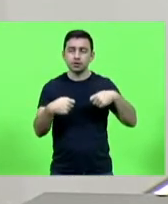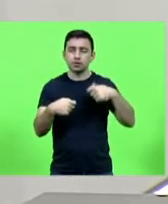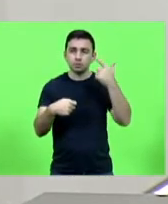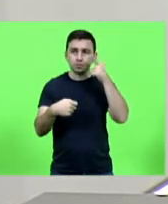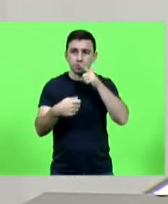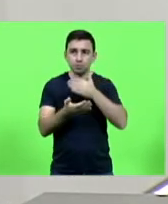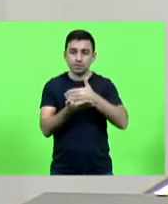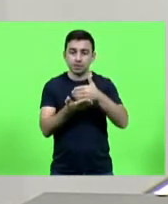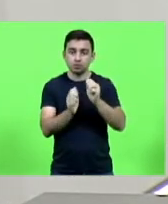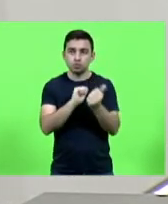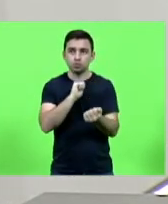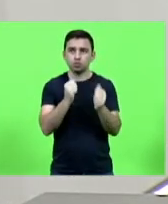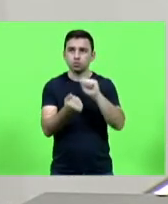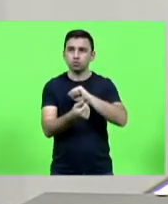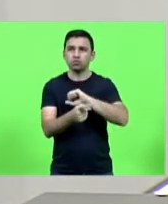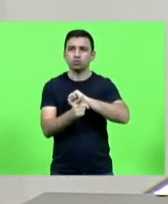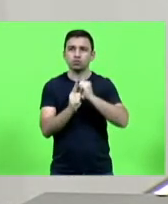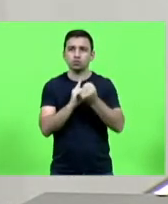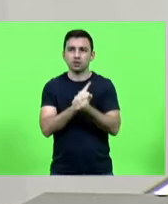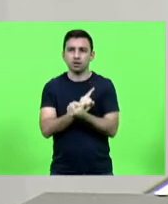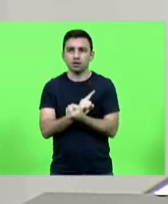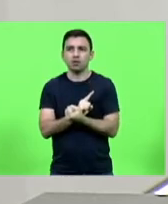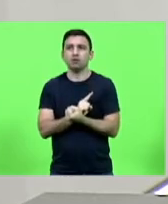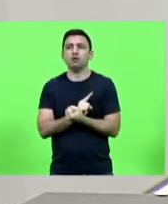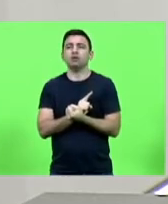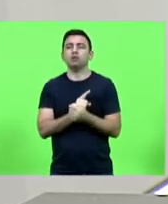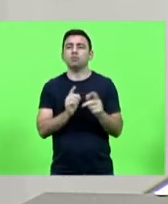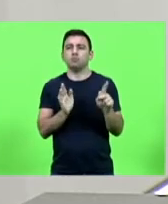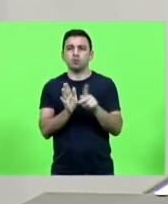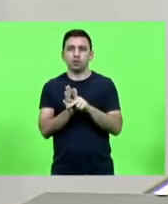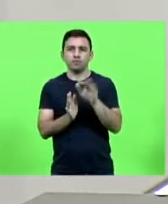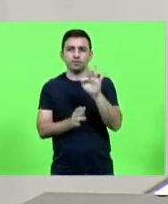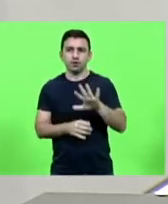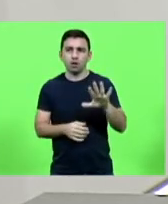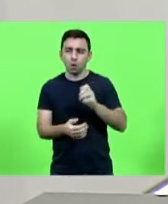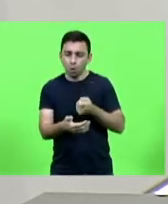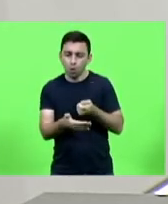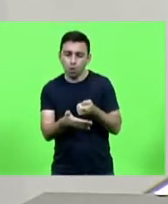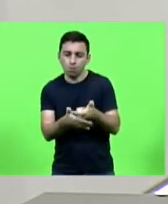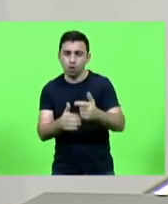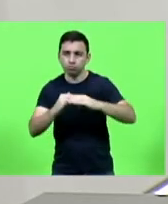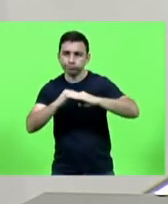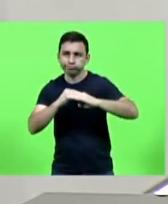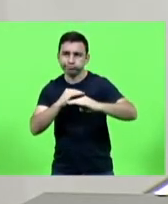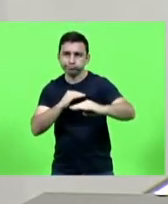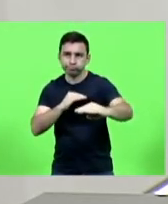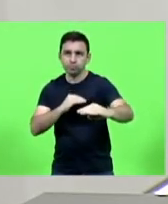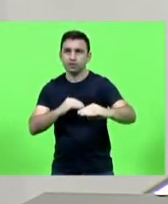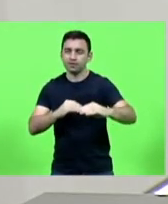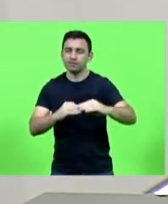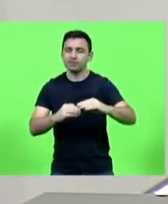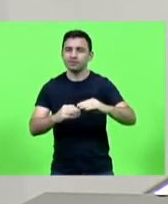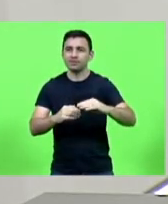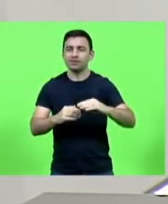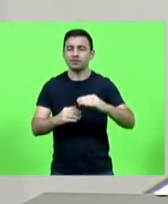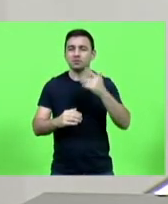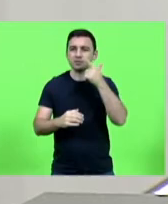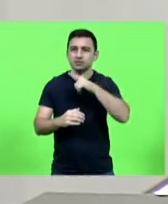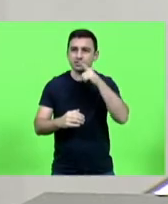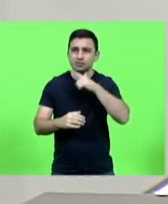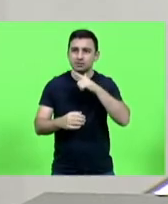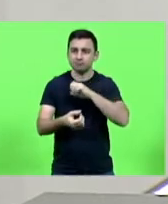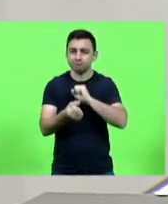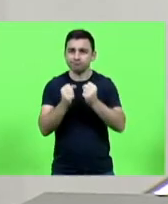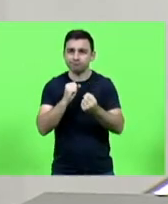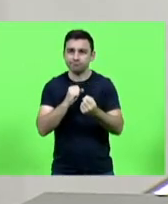social da União com a compra do tatame oficial e também com a